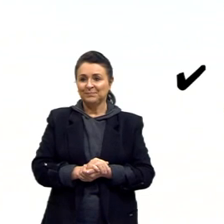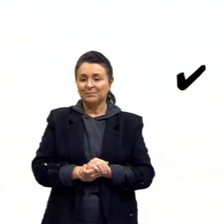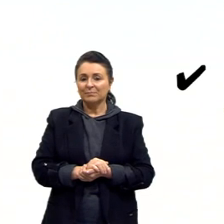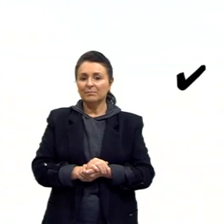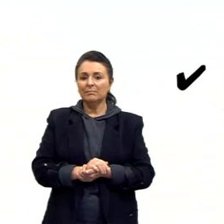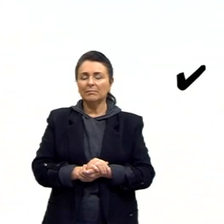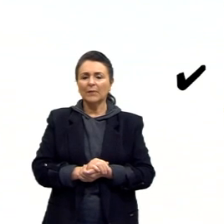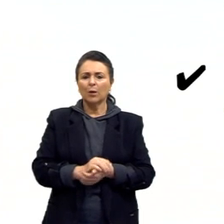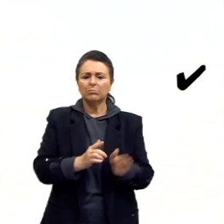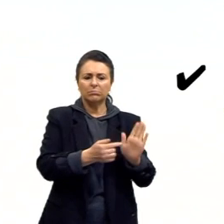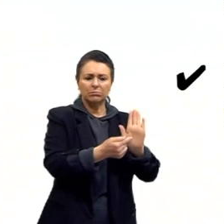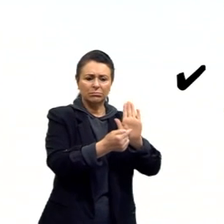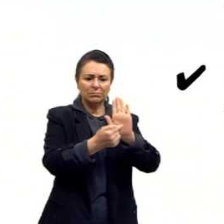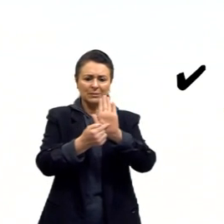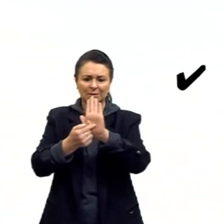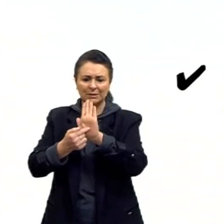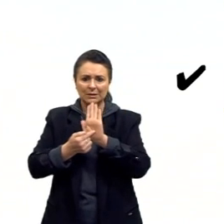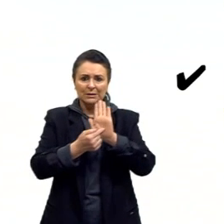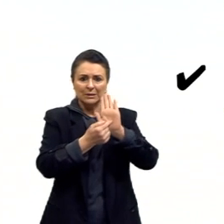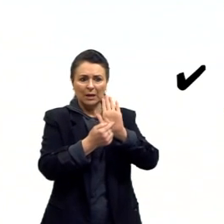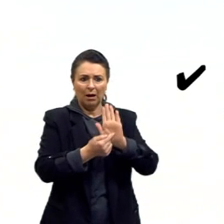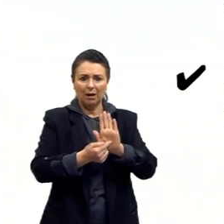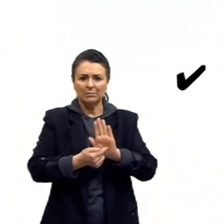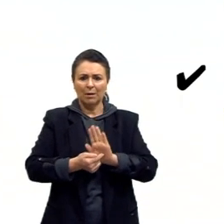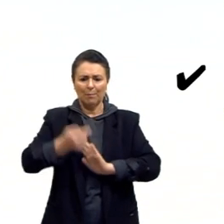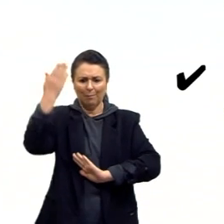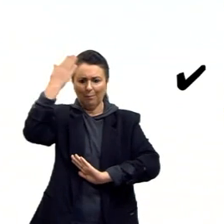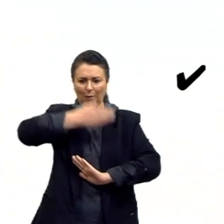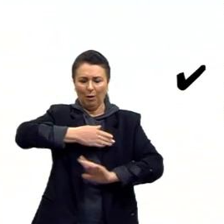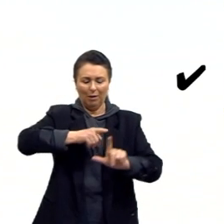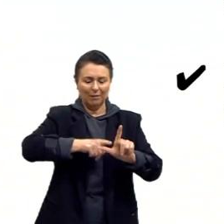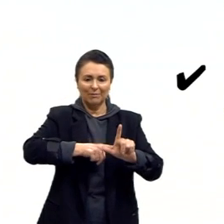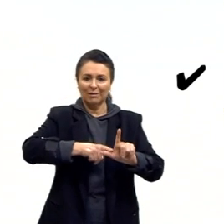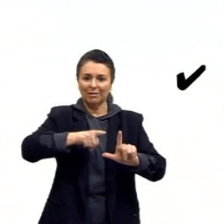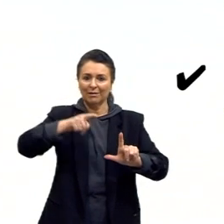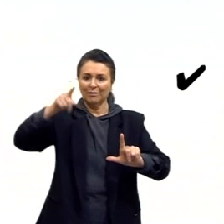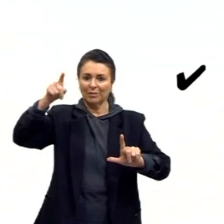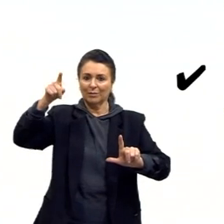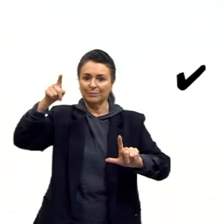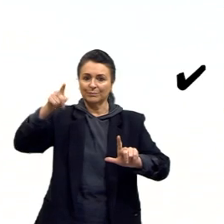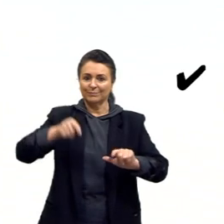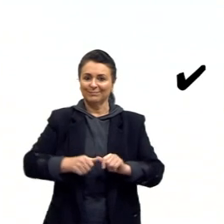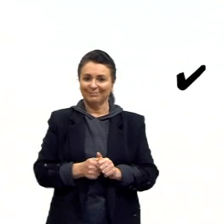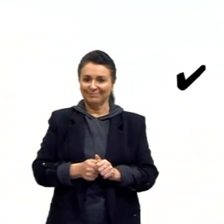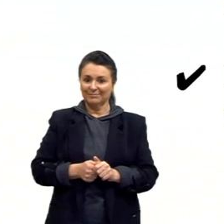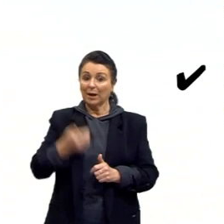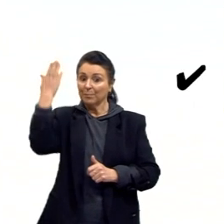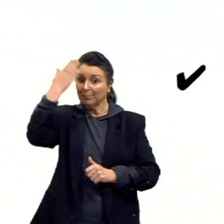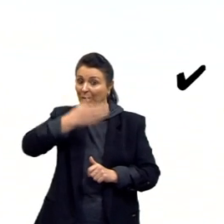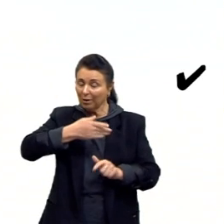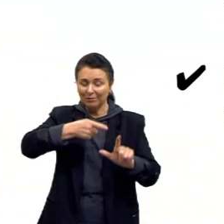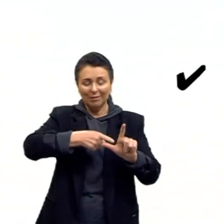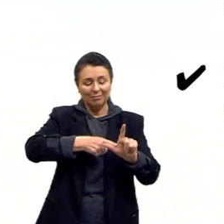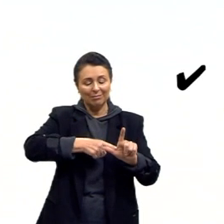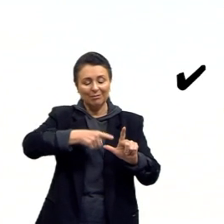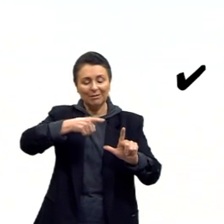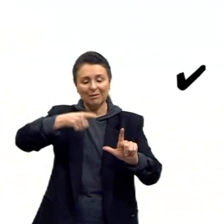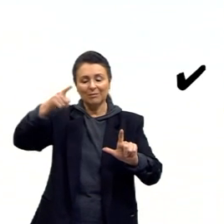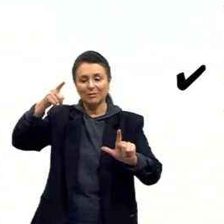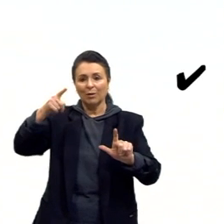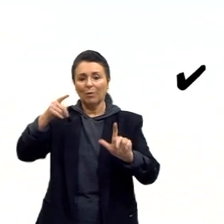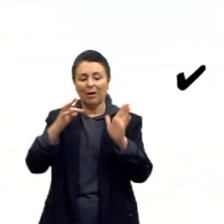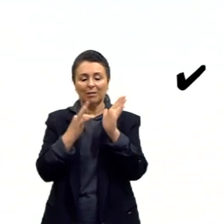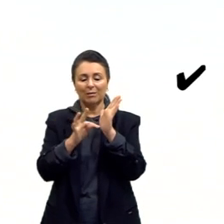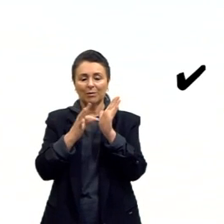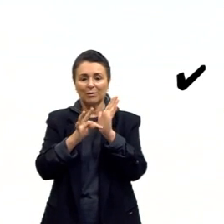Algumas evidências evolutivas, então, que comprovariam, que comprovam a teoria da